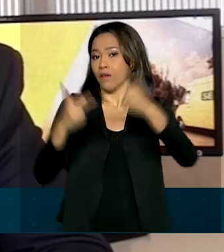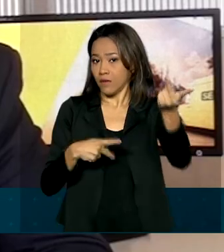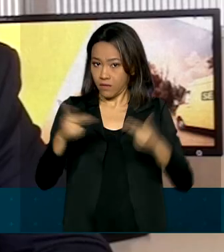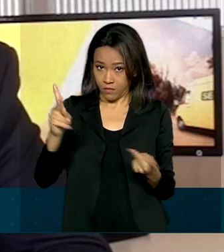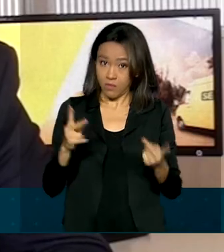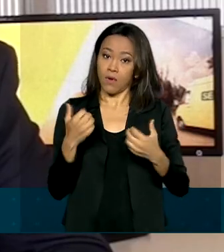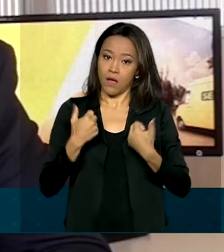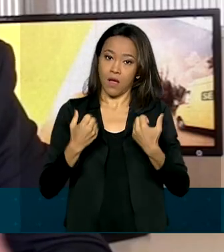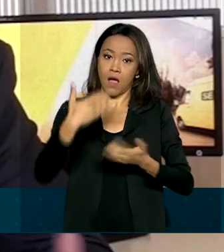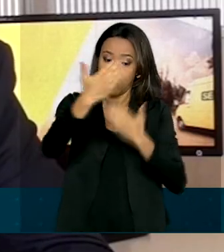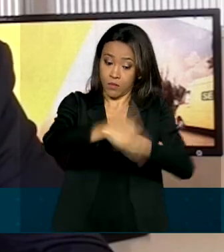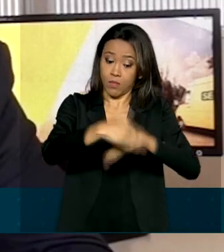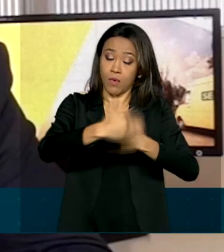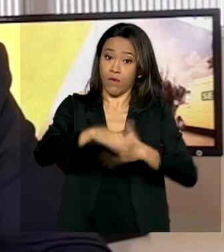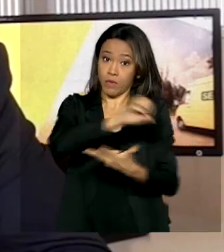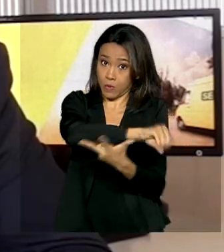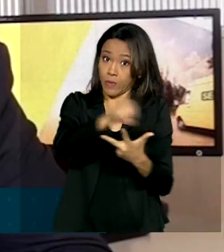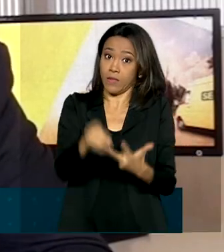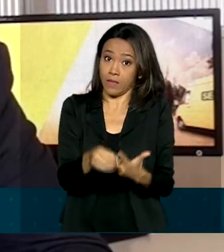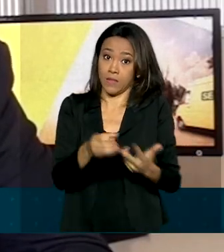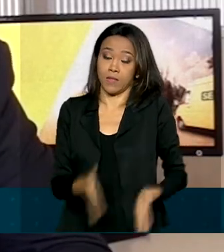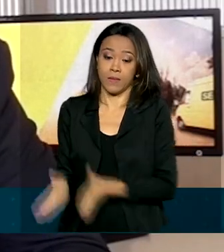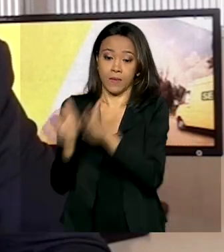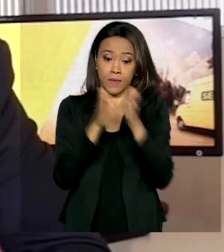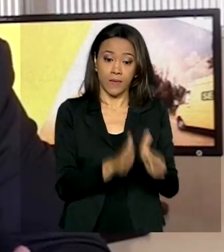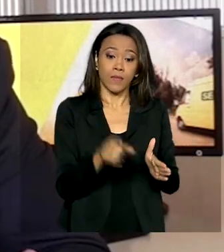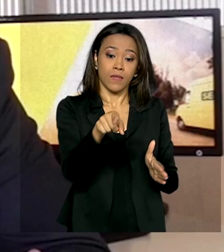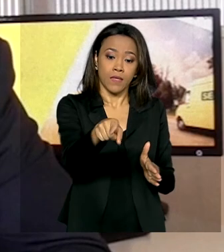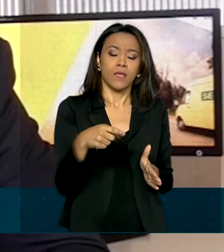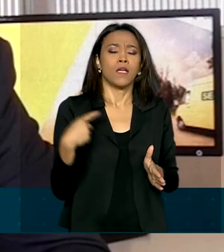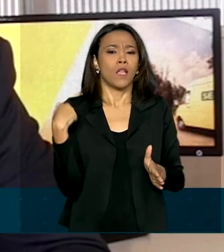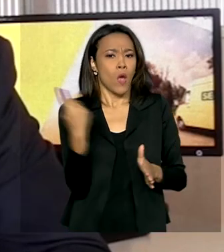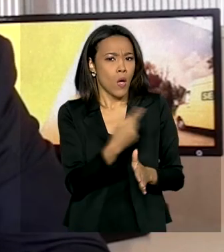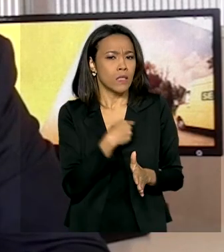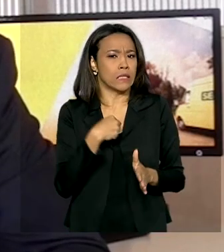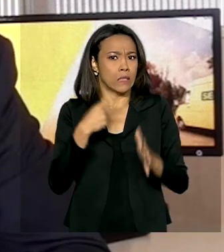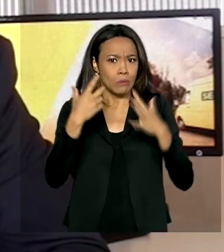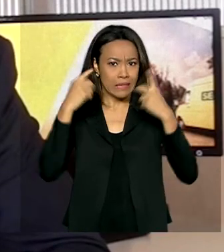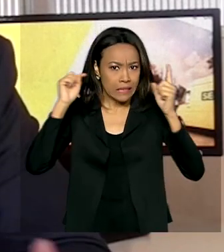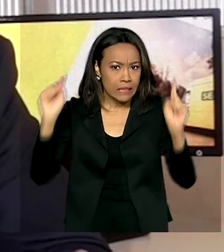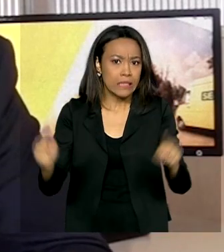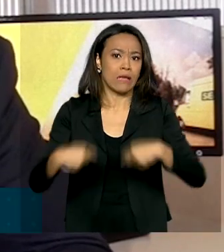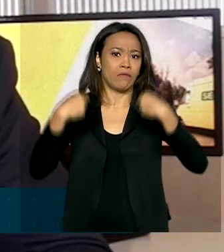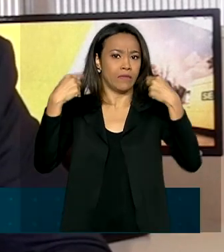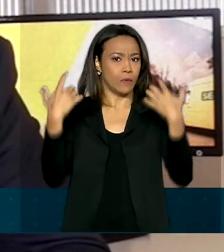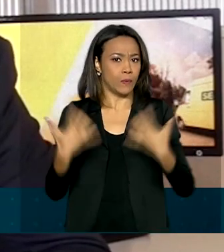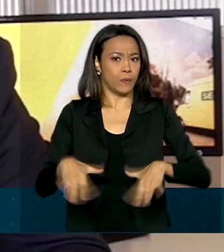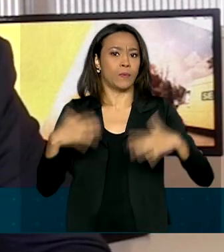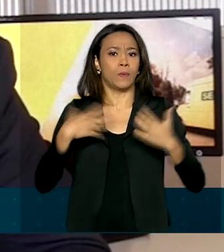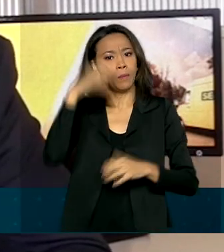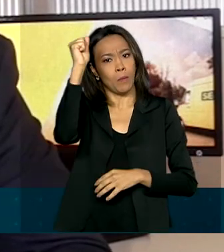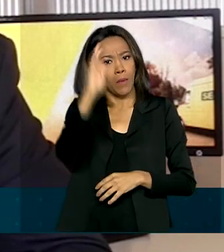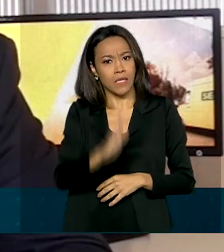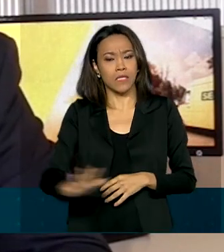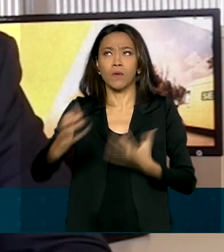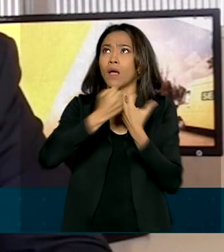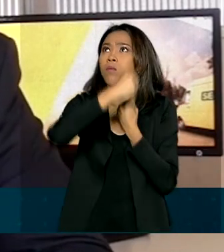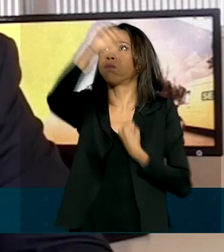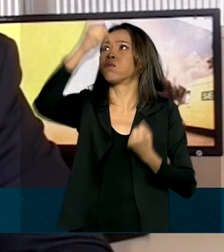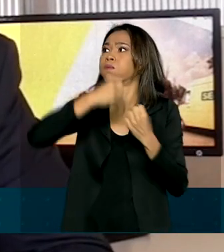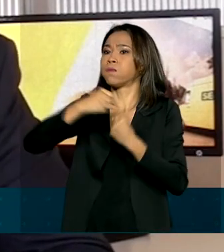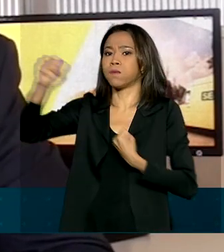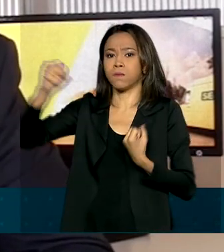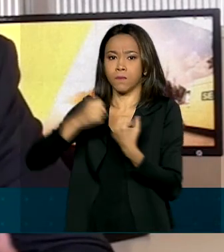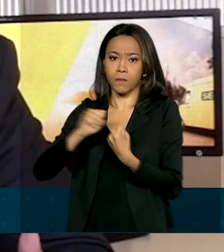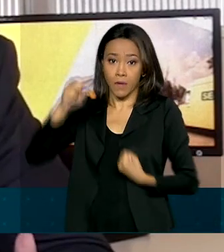federais. Nós temos erro zero nessa operação. É um grande desafio do país continental como o Brasil. Esse